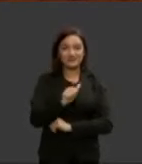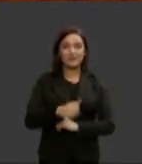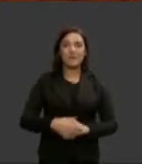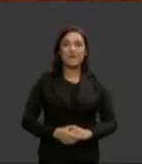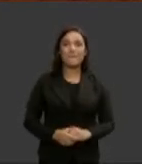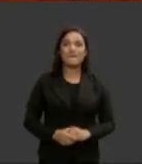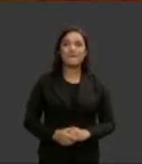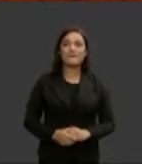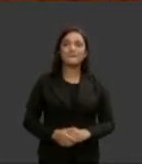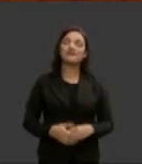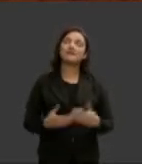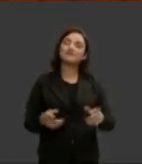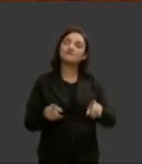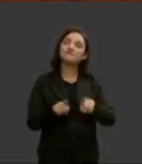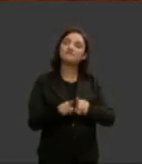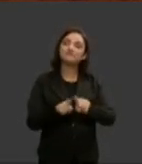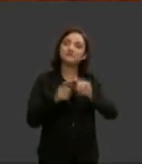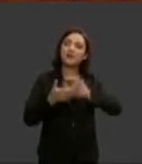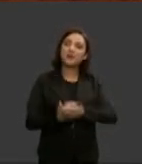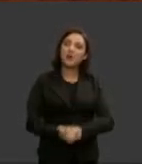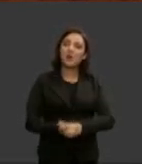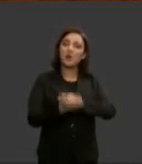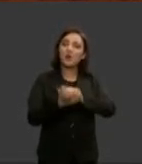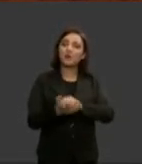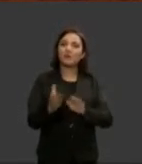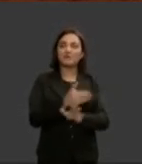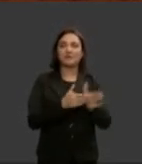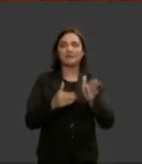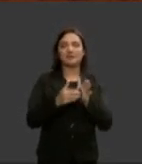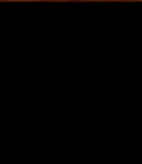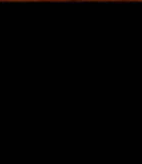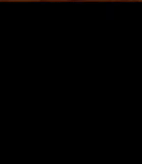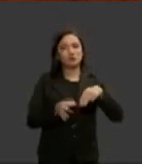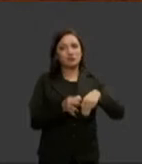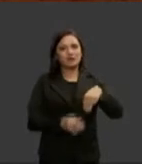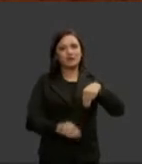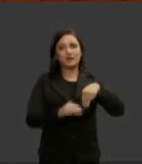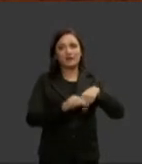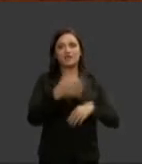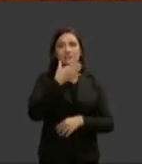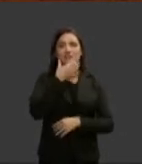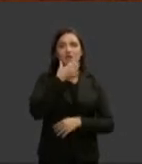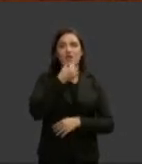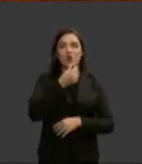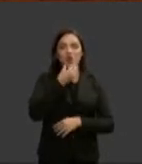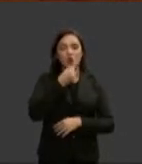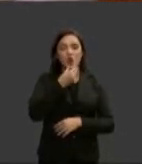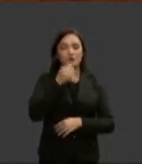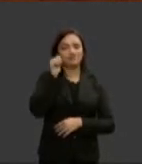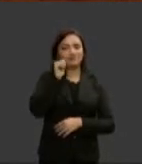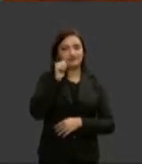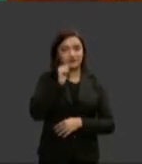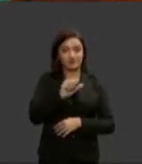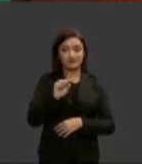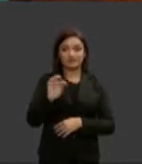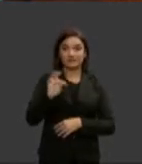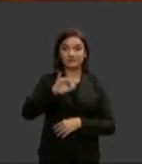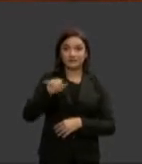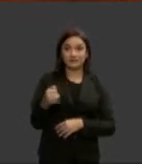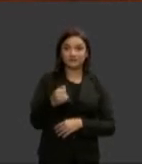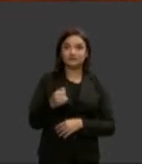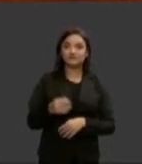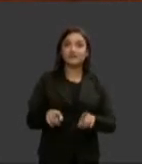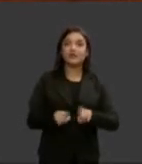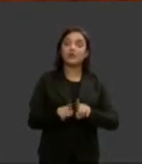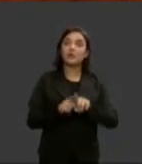presidente estendo meus cumprimentos às senhoras e ministras e aos senhores ministros do Tribunal de Justiça eu vou saudar rapidamente